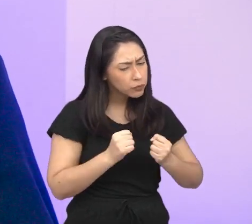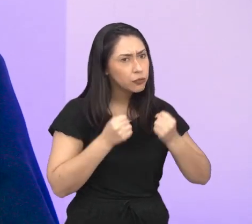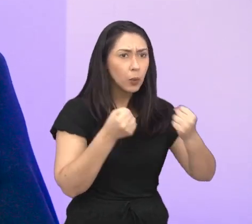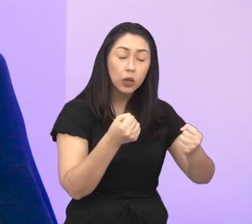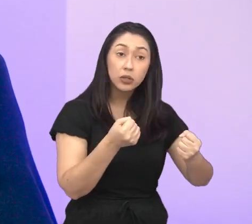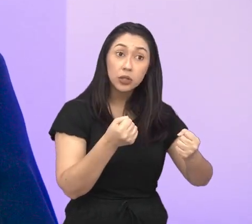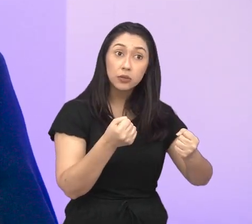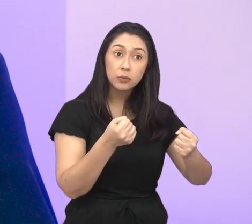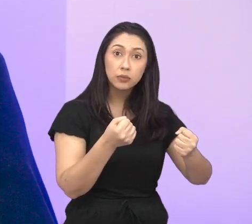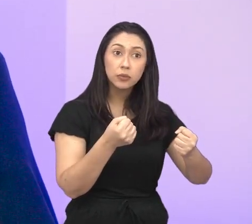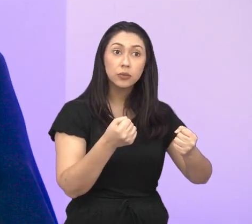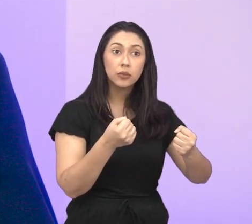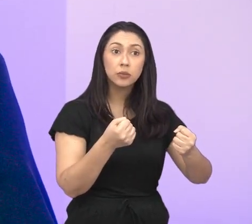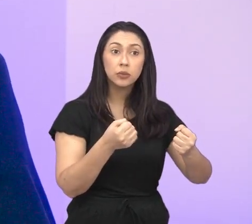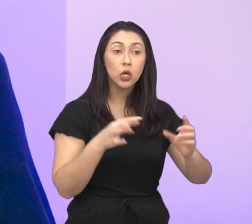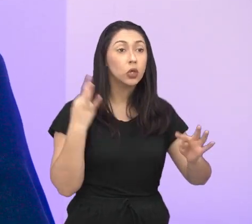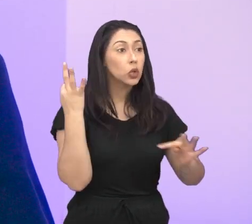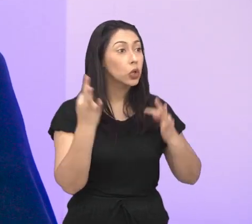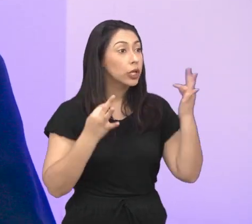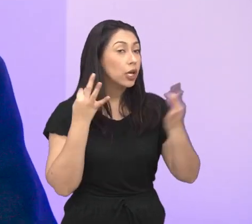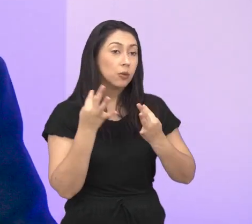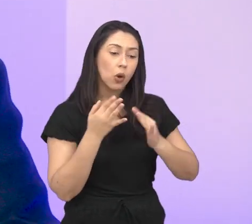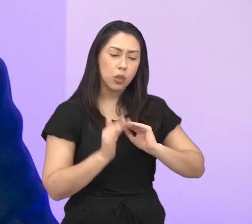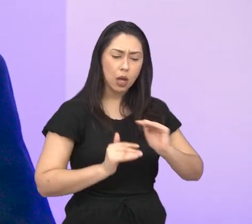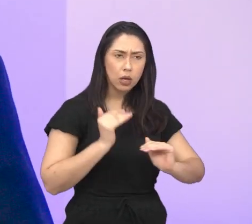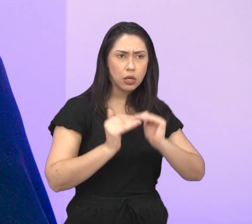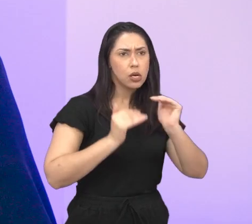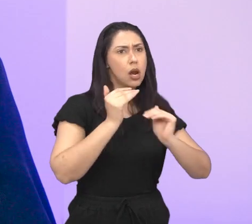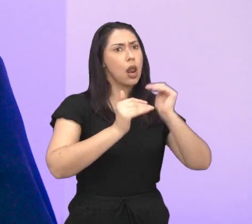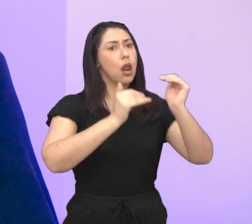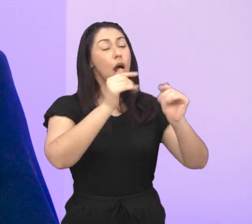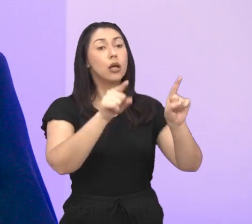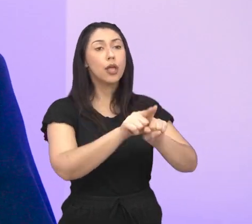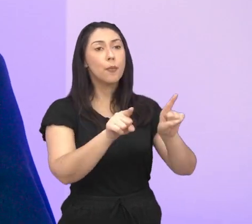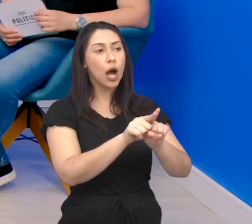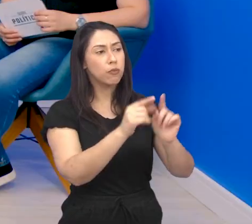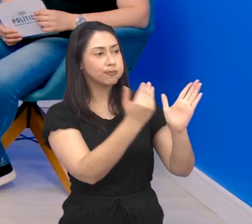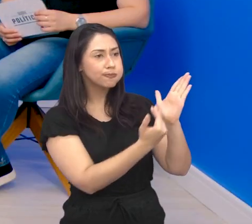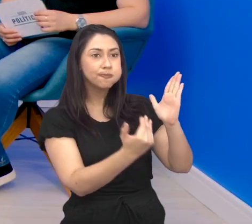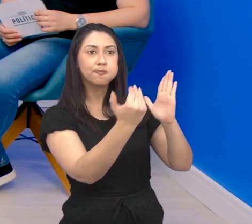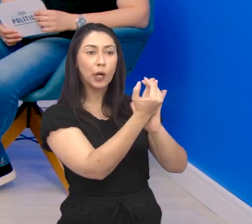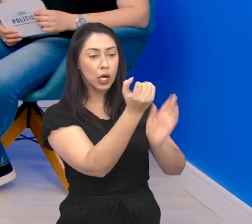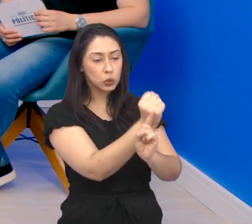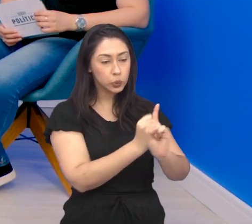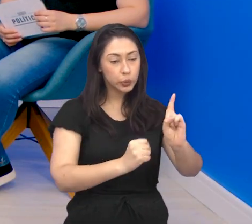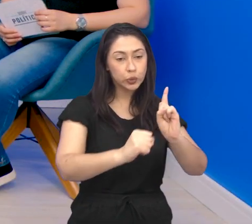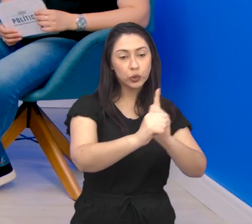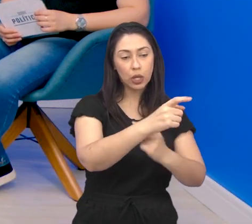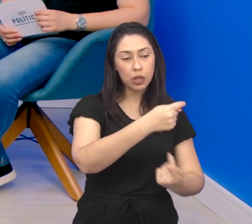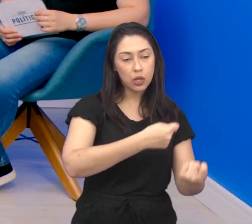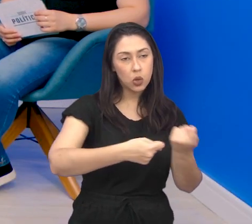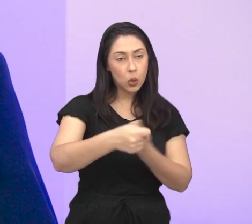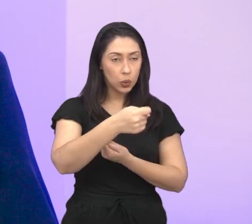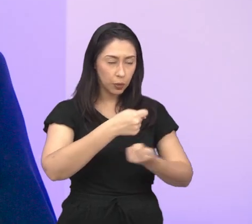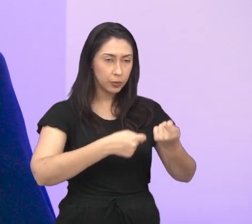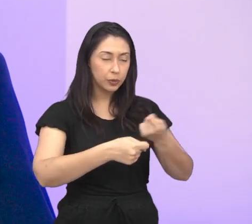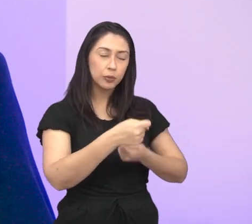desenvolvimento do turismo e, com isso, trazer também um crescimento socioeconômico para a cidade, né?